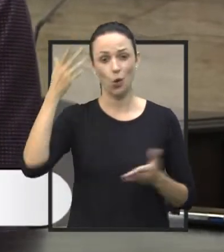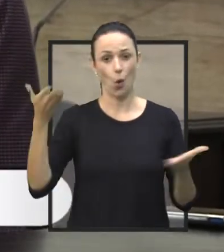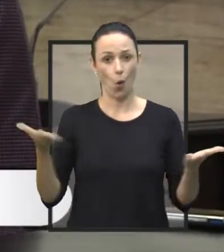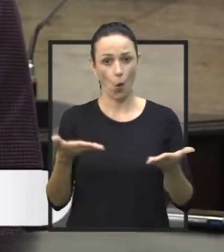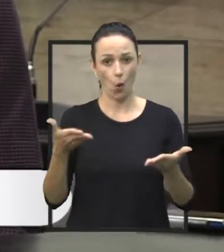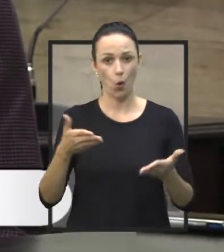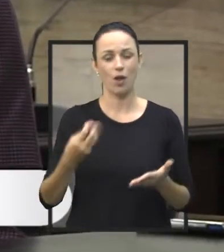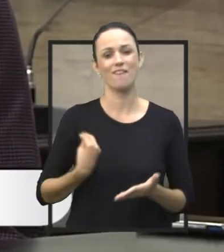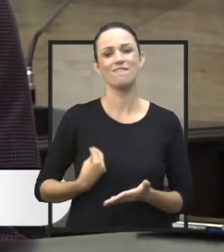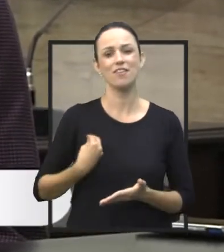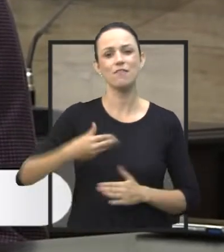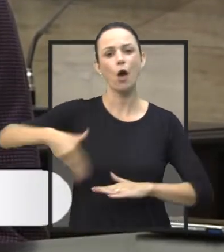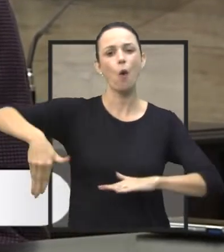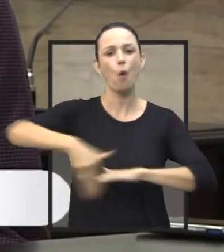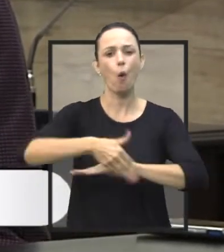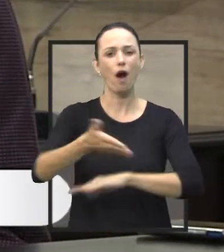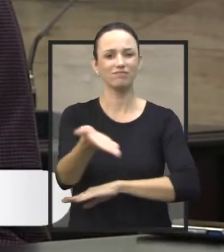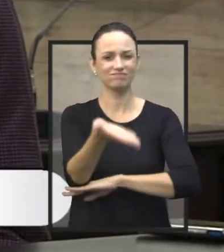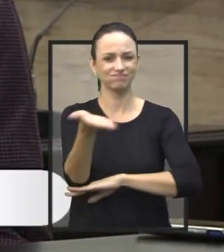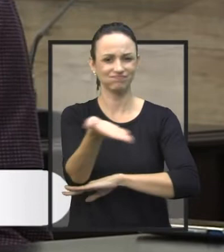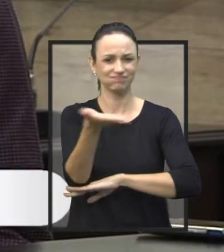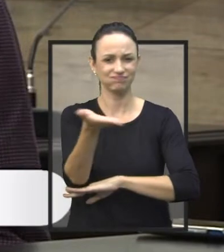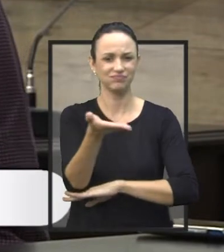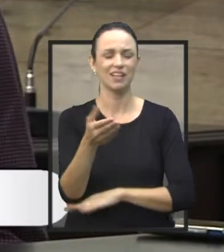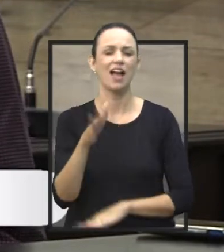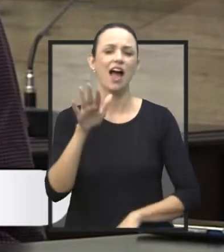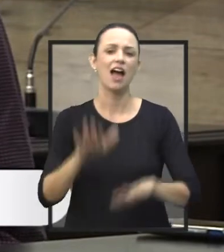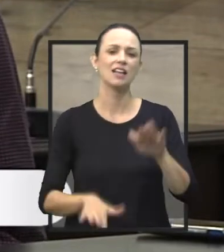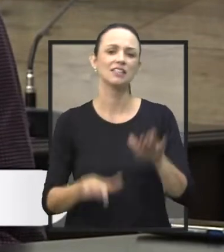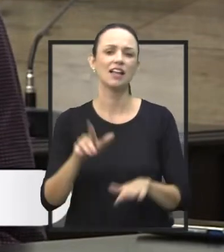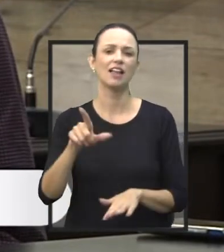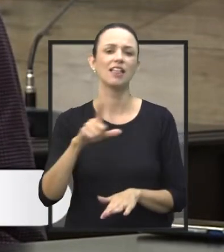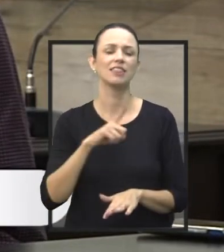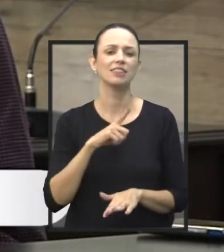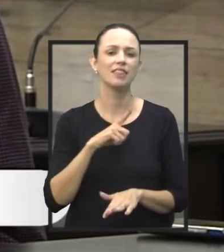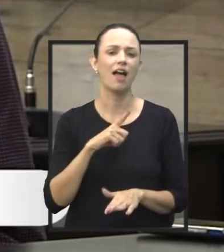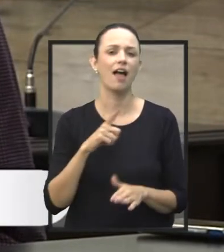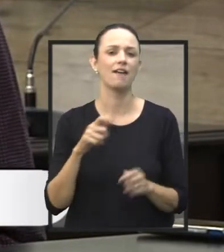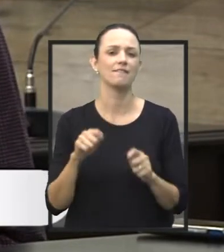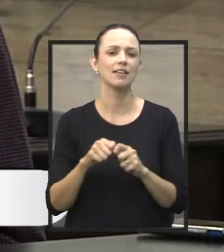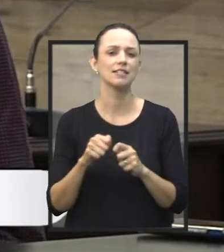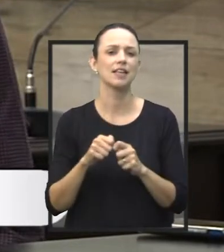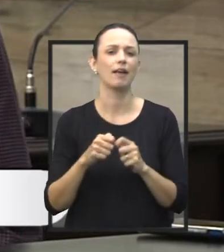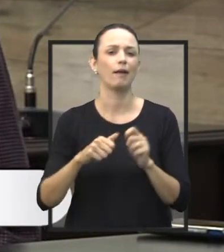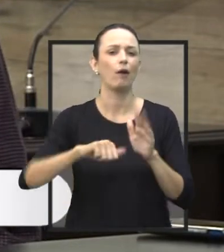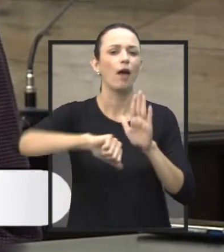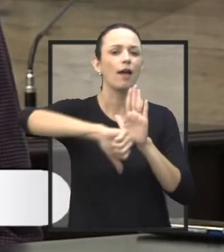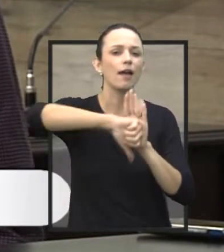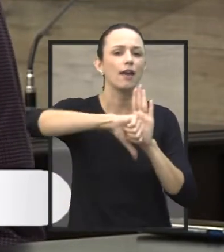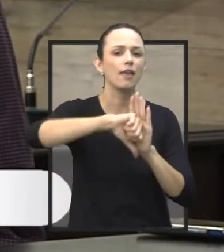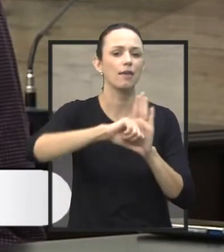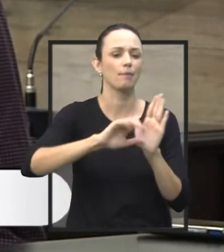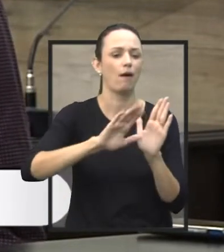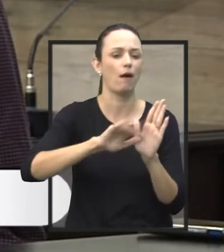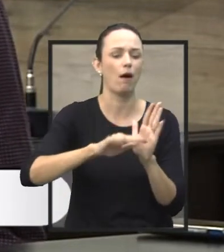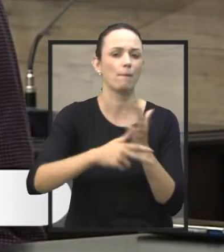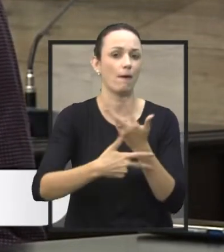de rua, aqui na nossa cidade, eles estão às vezes cometendo determinados delitos, e quando não estão